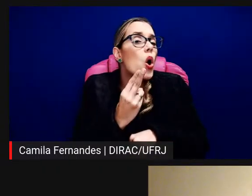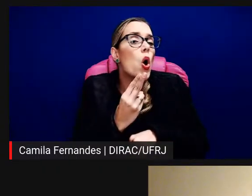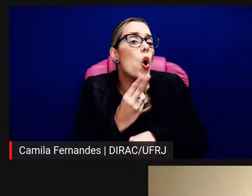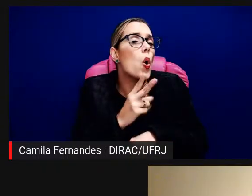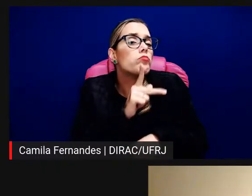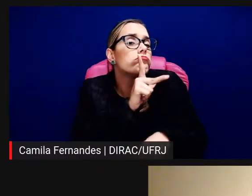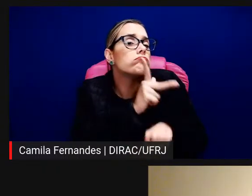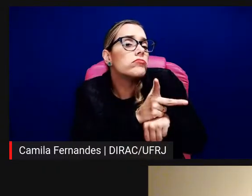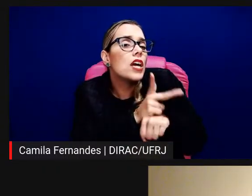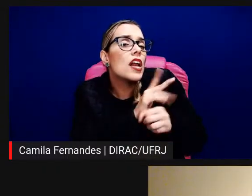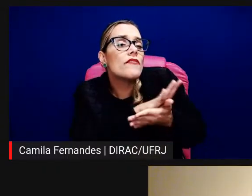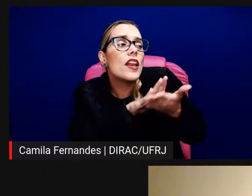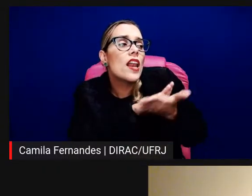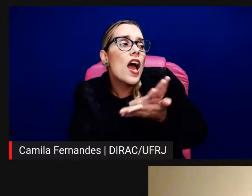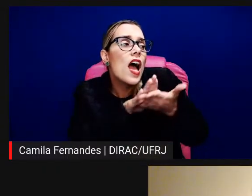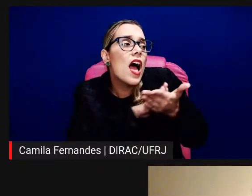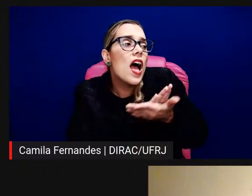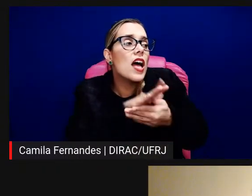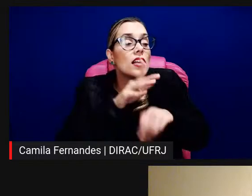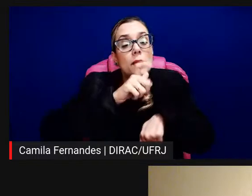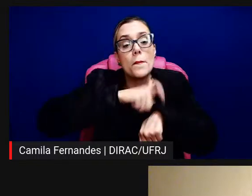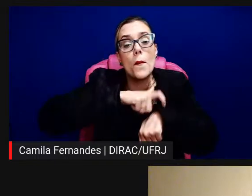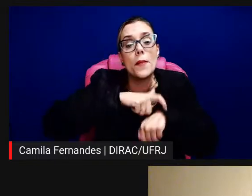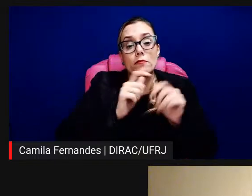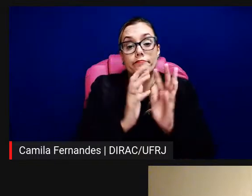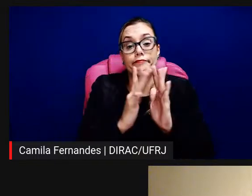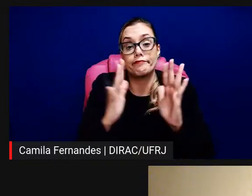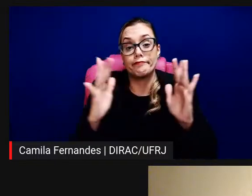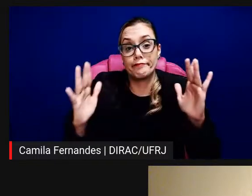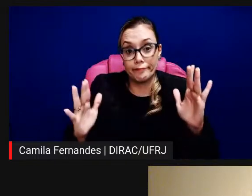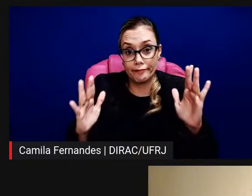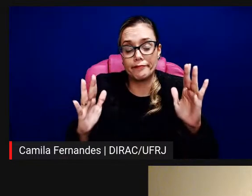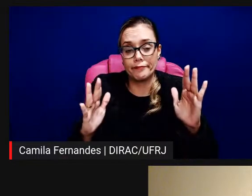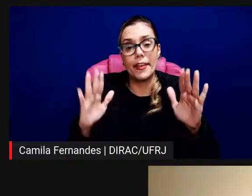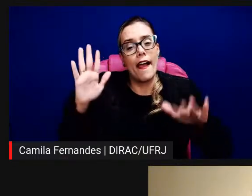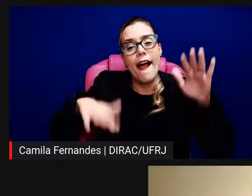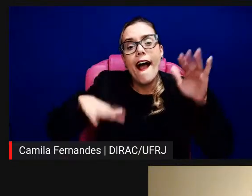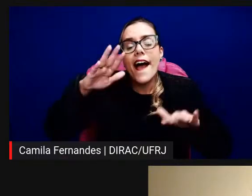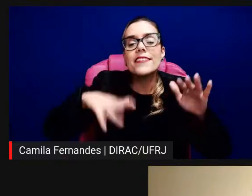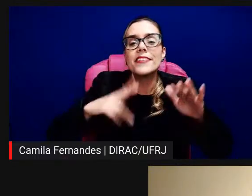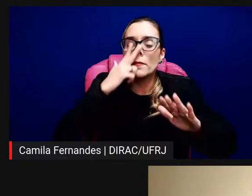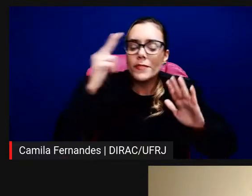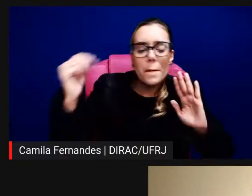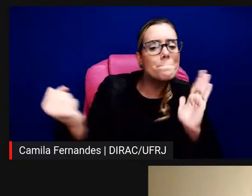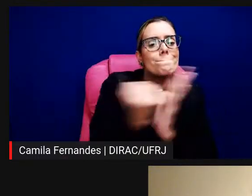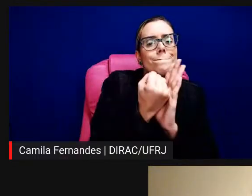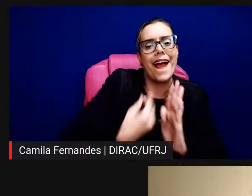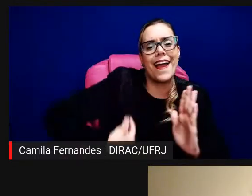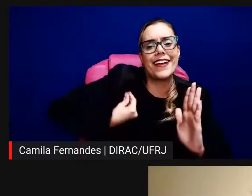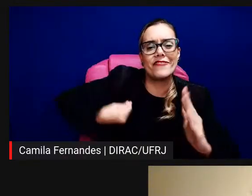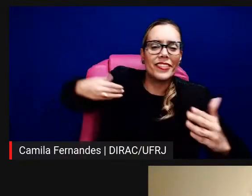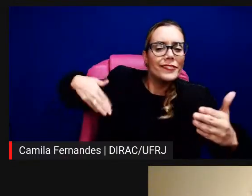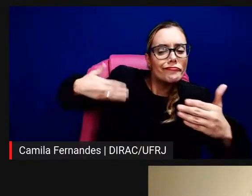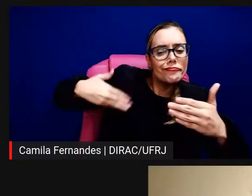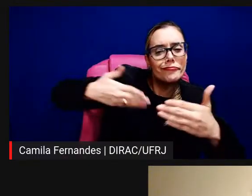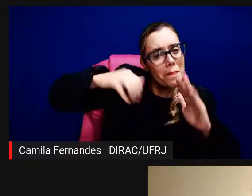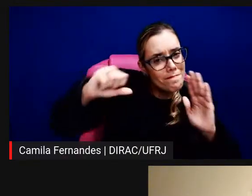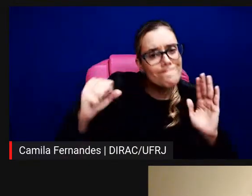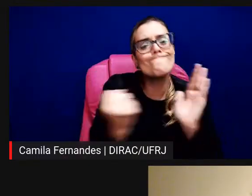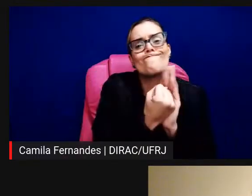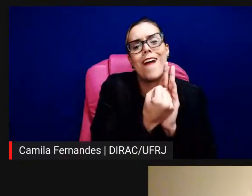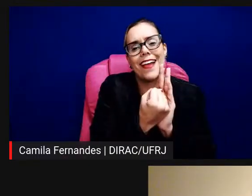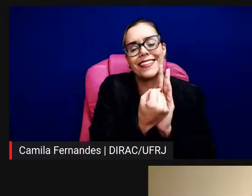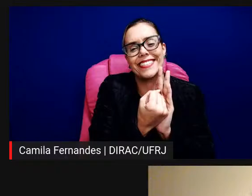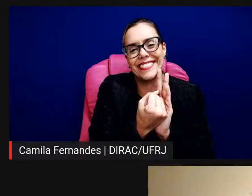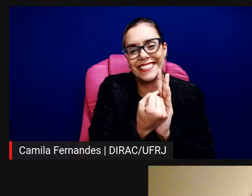esse momento, né, então, isso fica marcado na memória, e isso vai cair no esquecimento, como